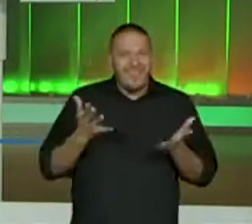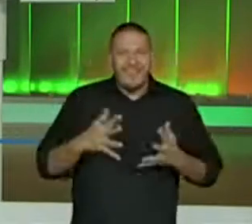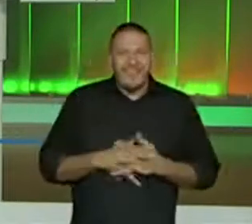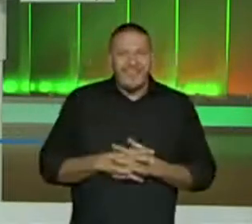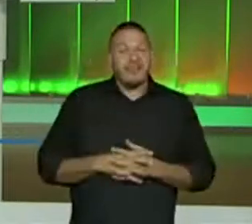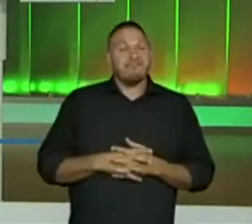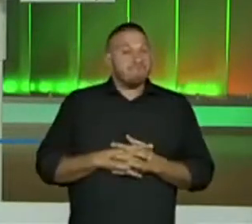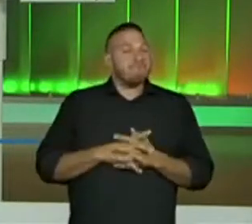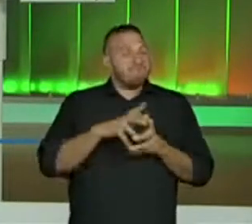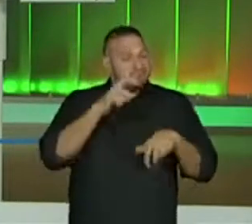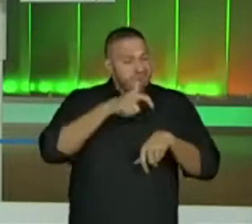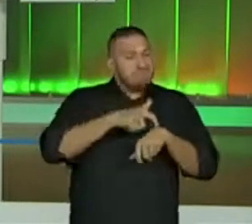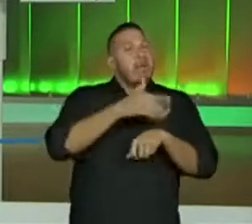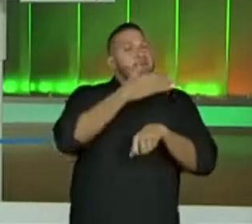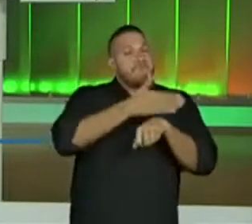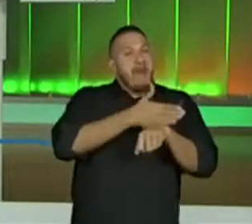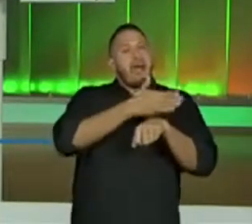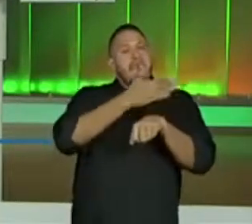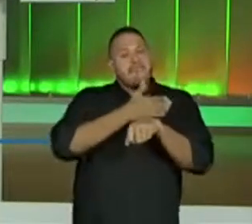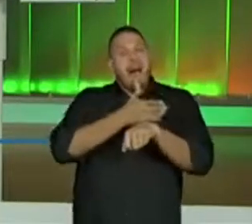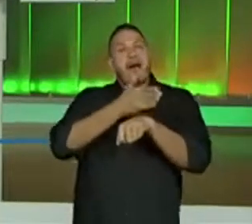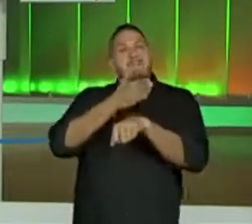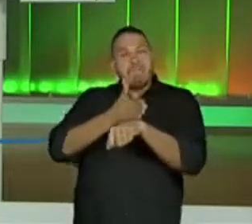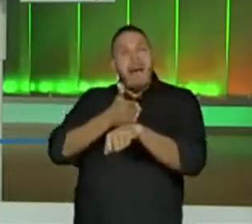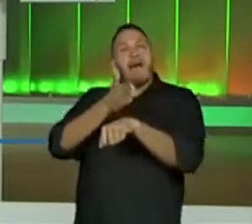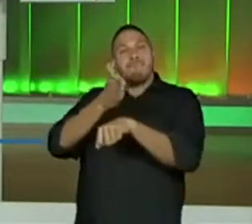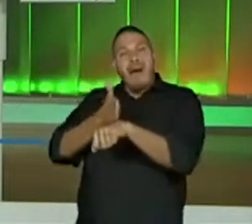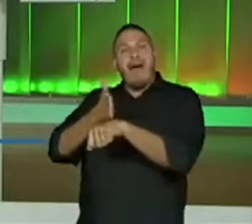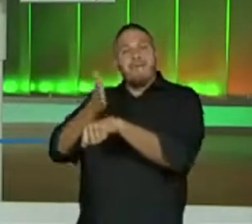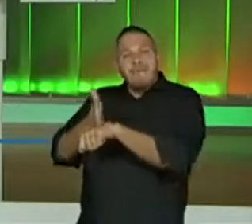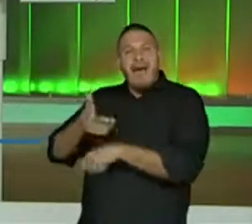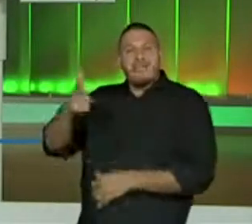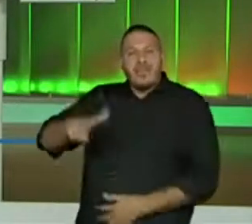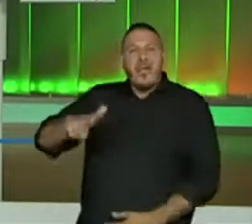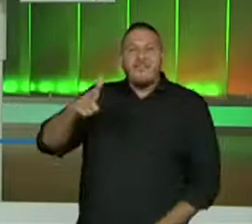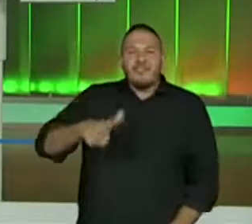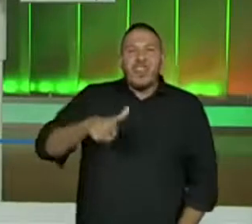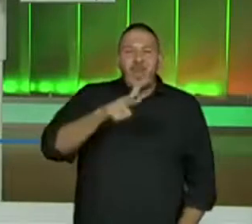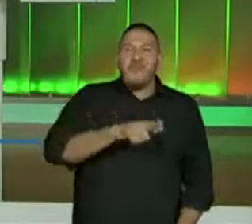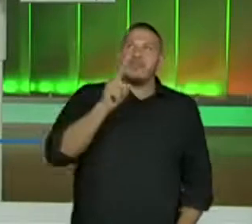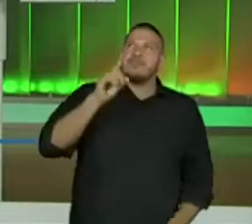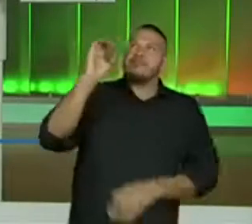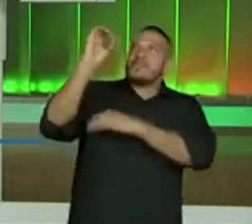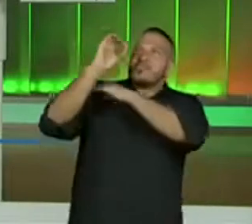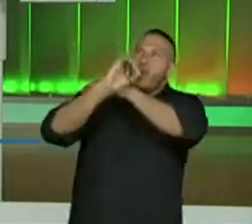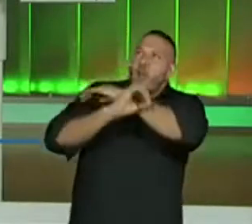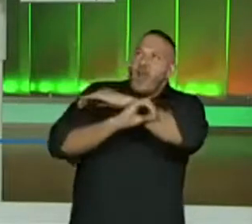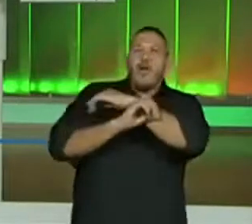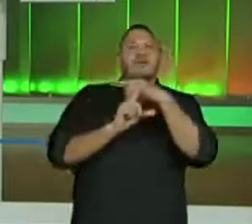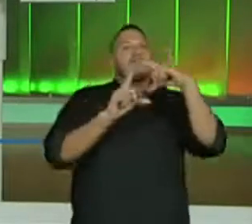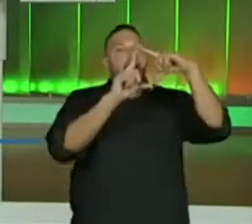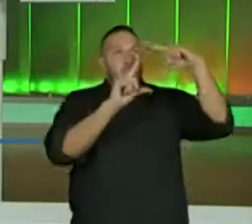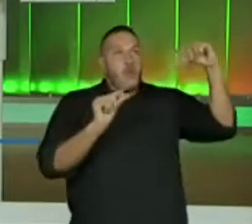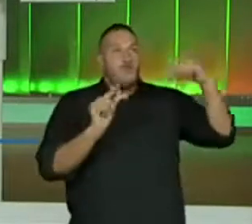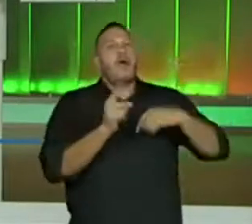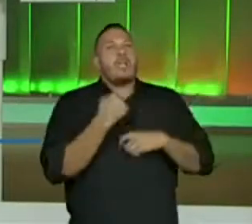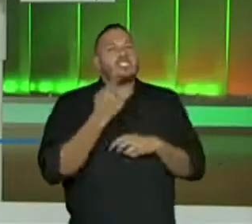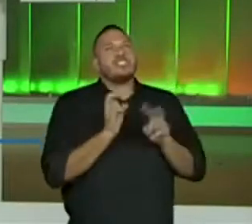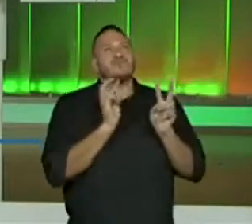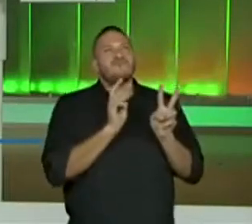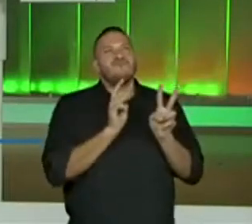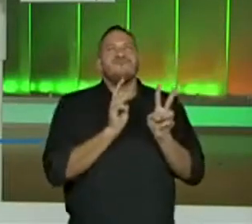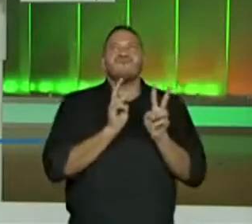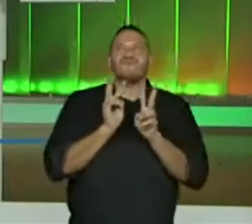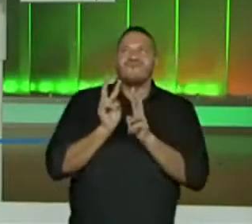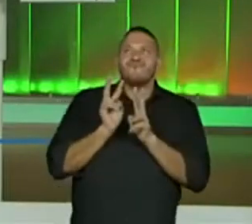regularidade então a partir da observação do sol e da lua a gente também tem essa